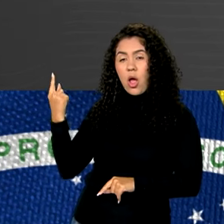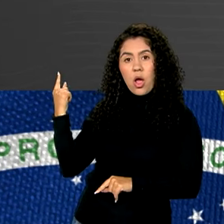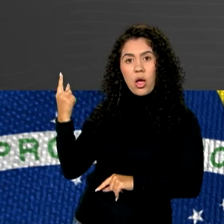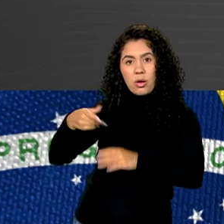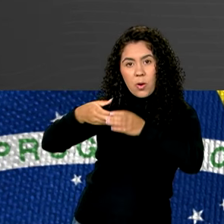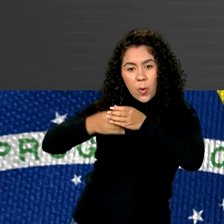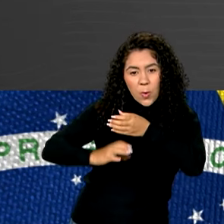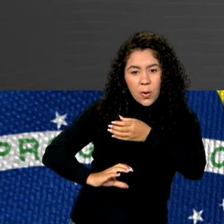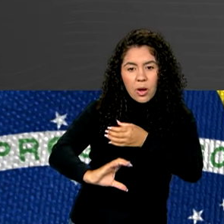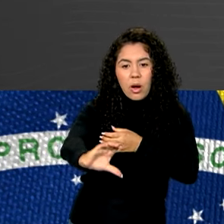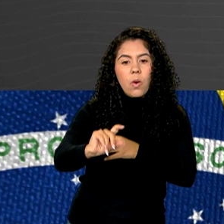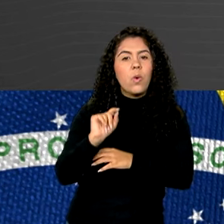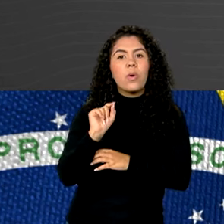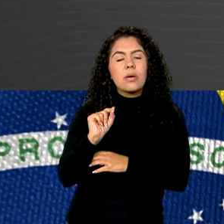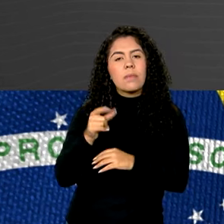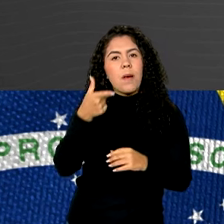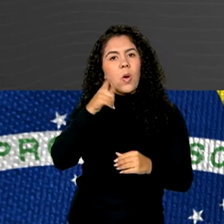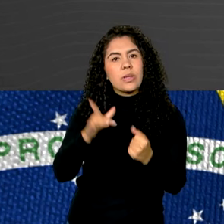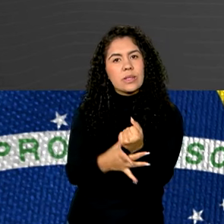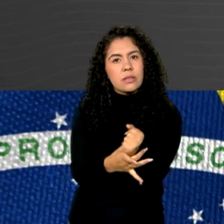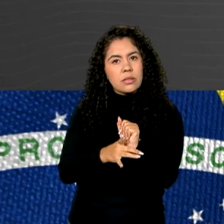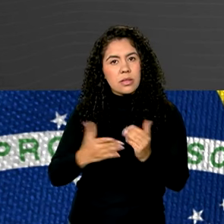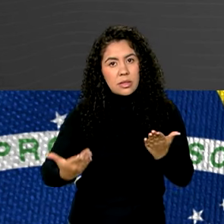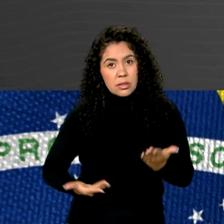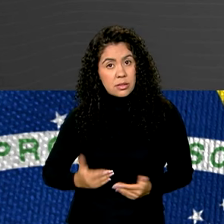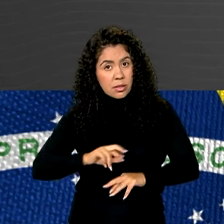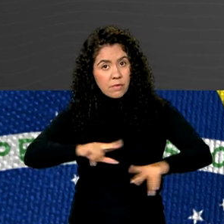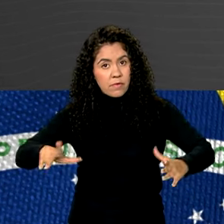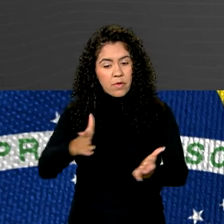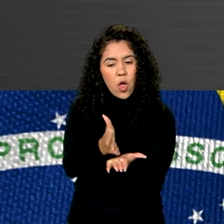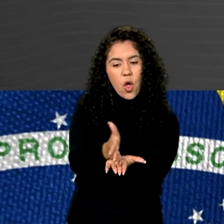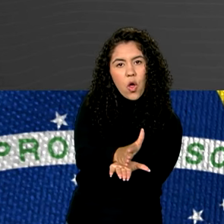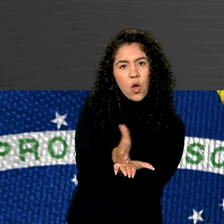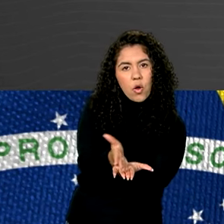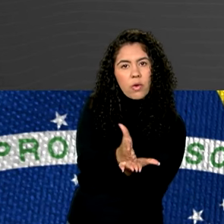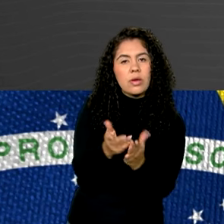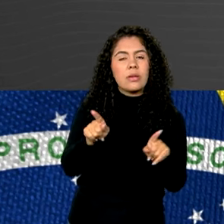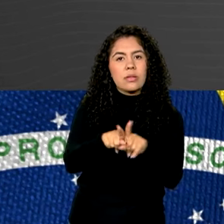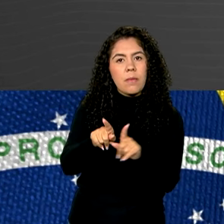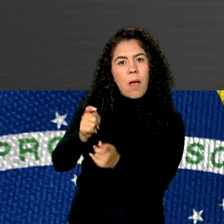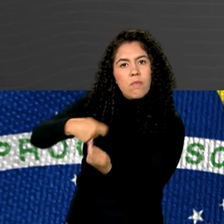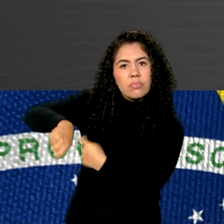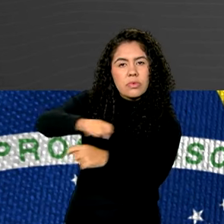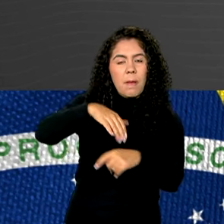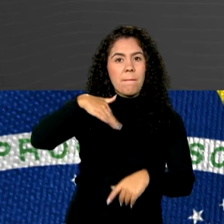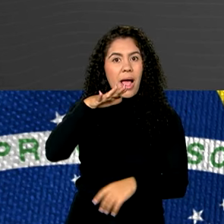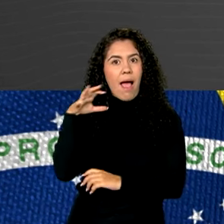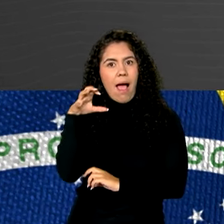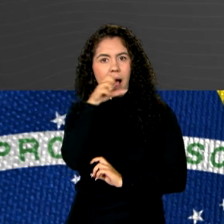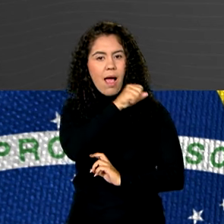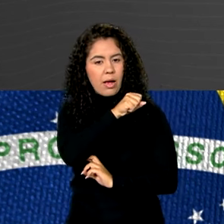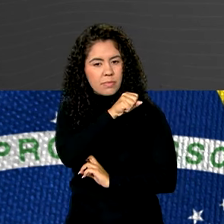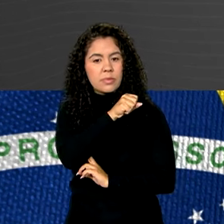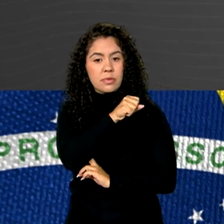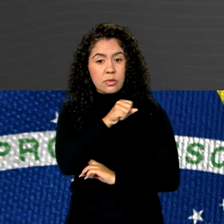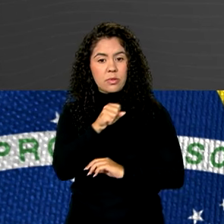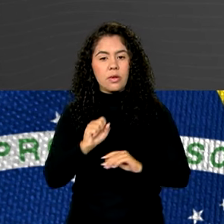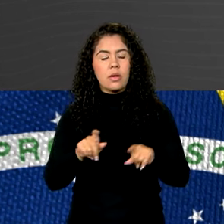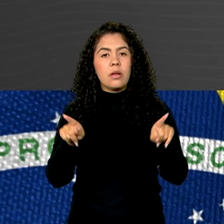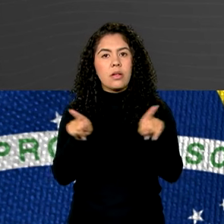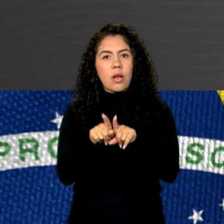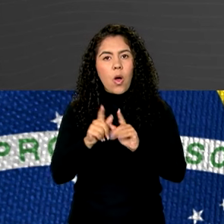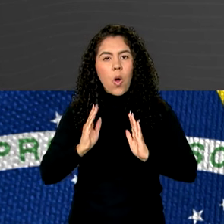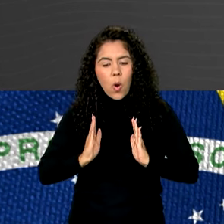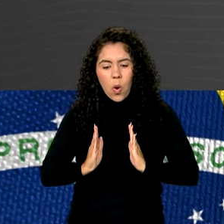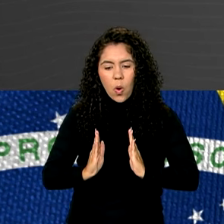medida para garantir serviços fronteiriços e logísticos ágeis e modernos. O corredor bio